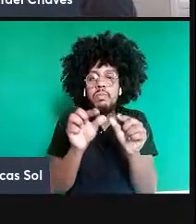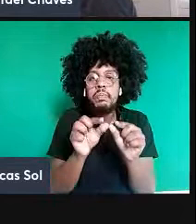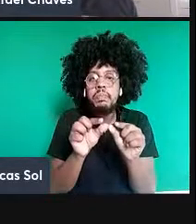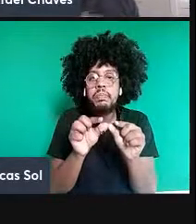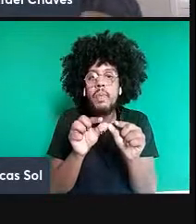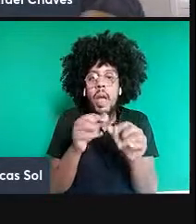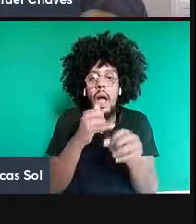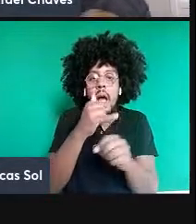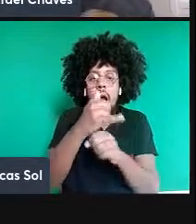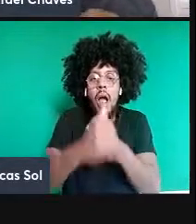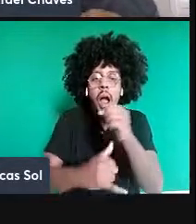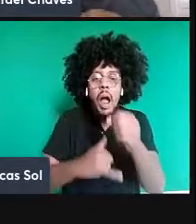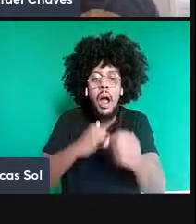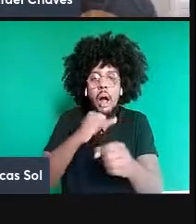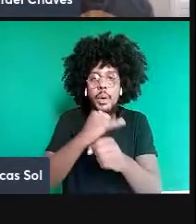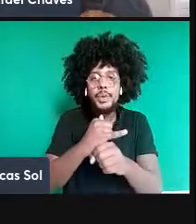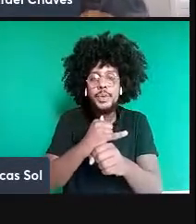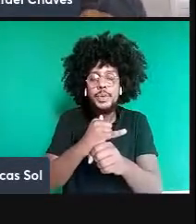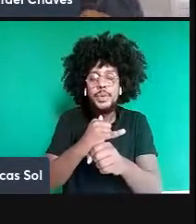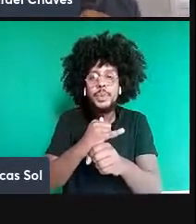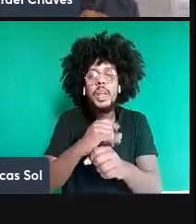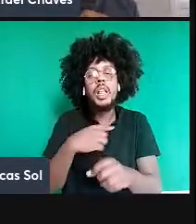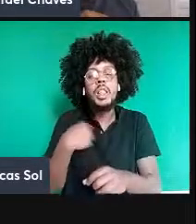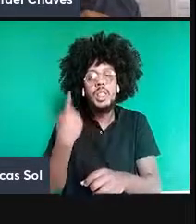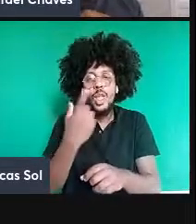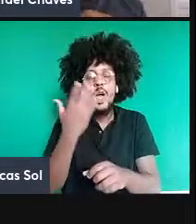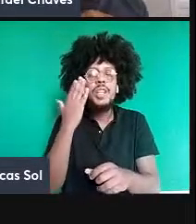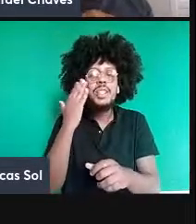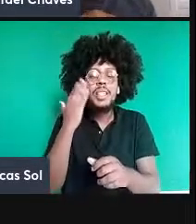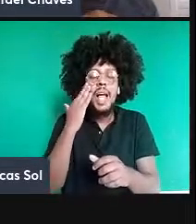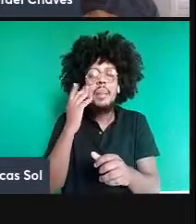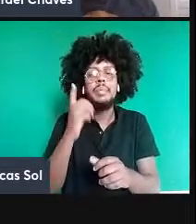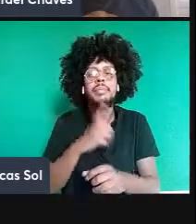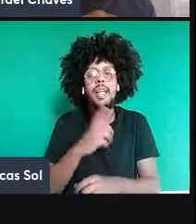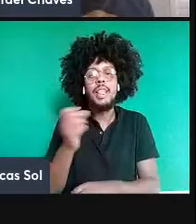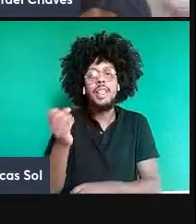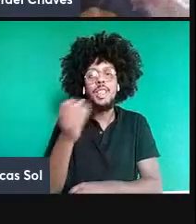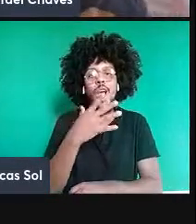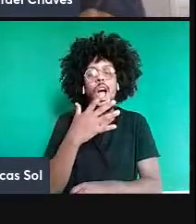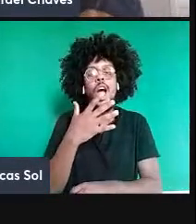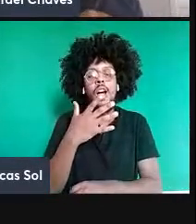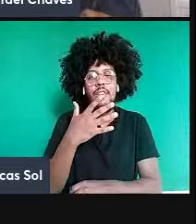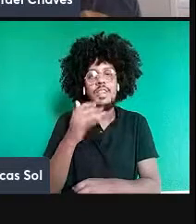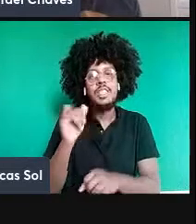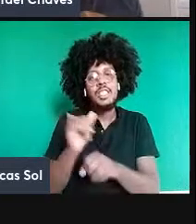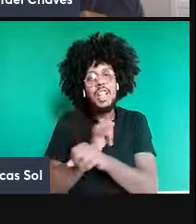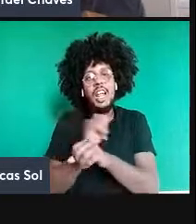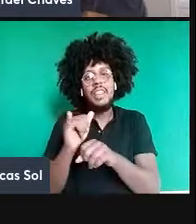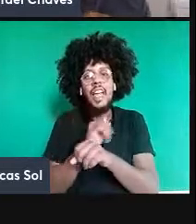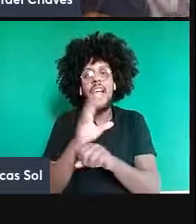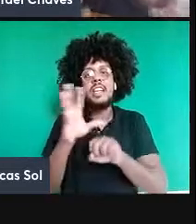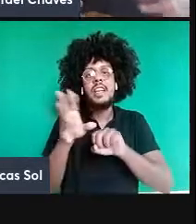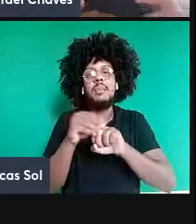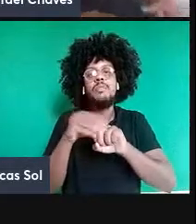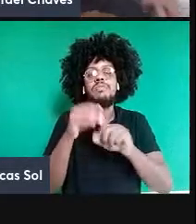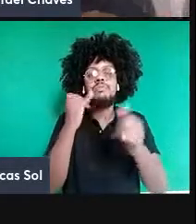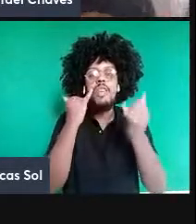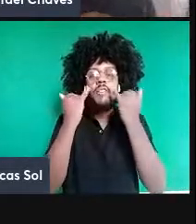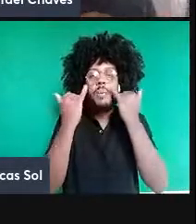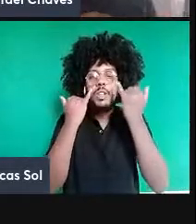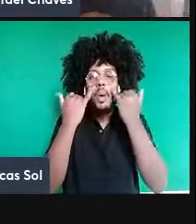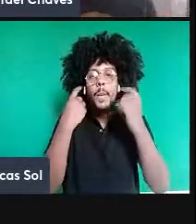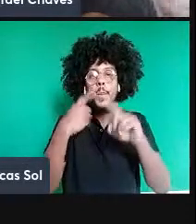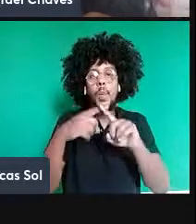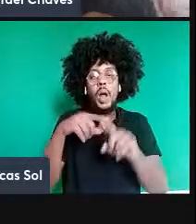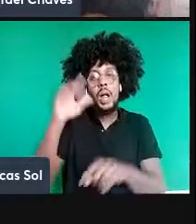limite, a gente sabe que a gente tem novas formas de se processar informação. Porque a teoria que rege a